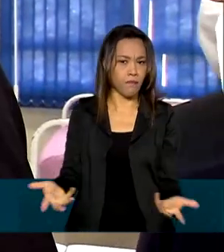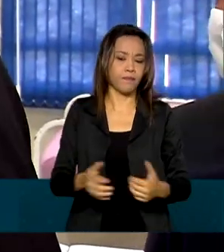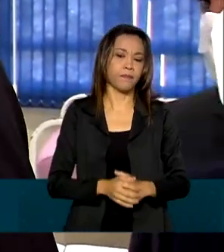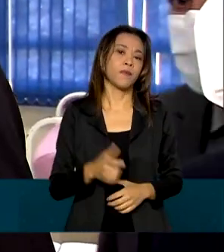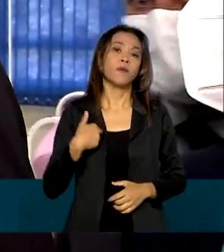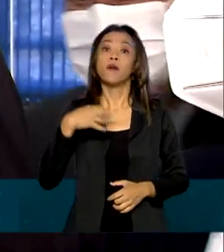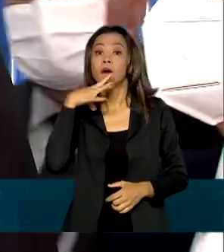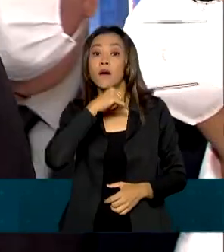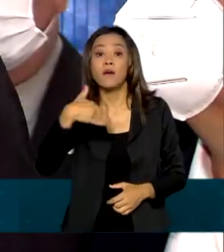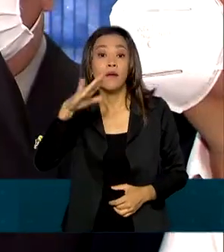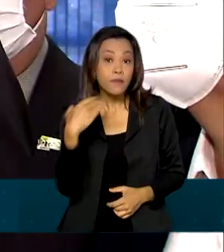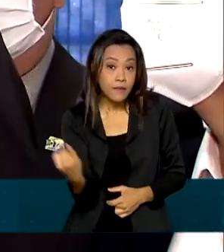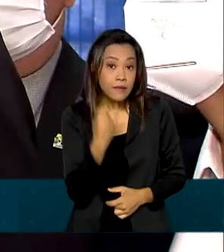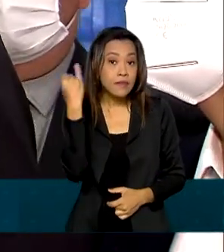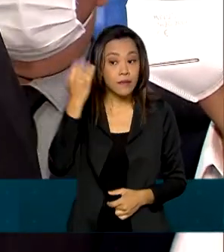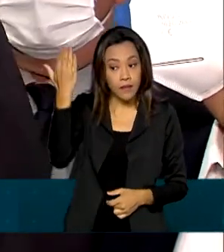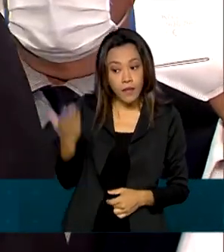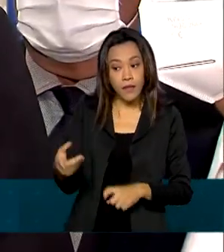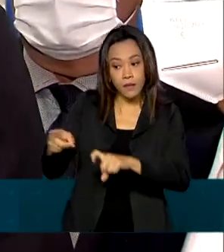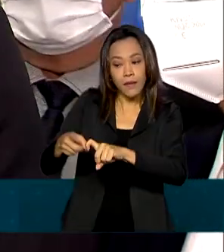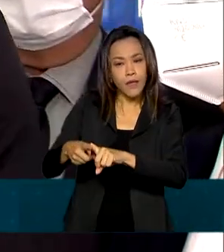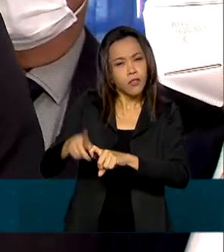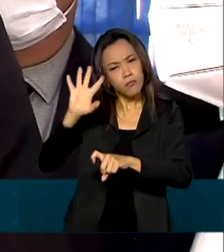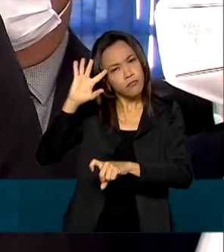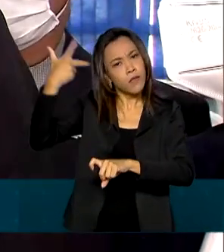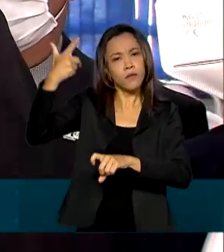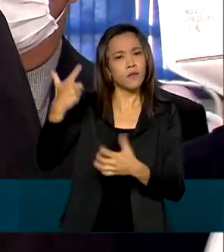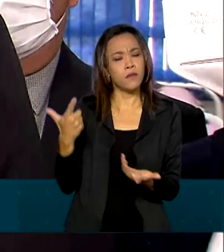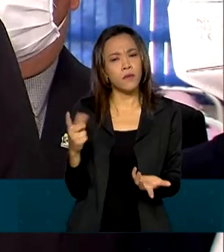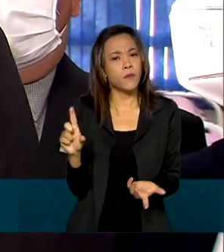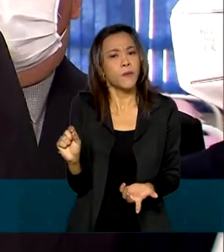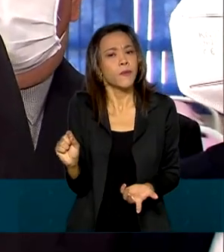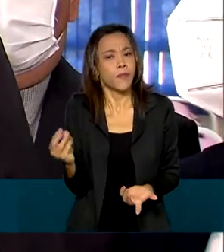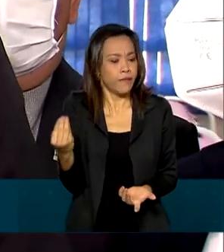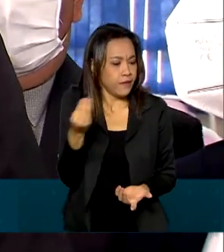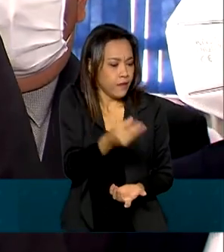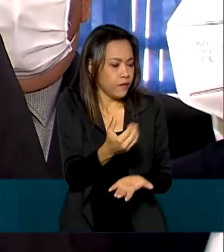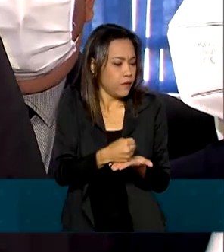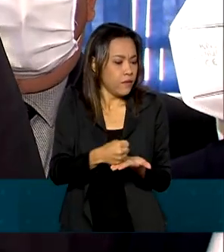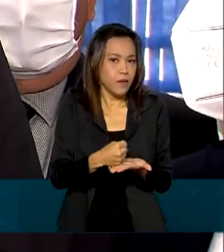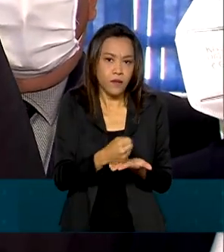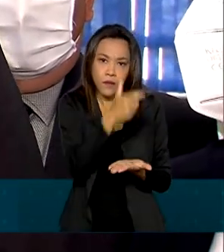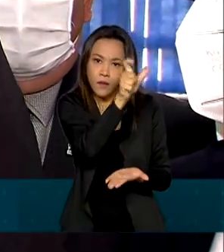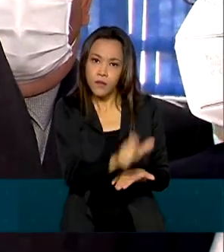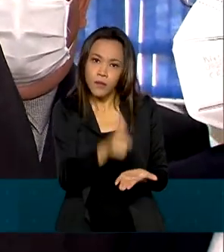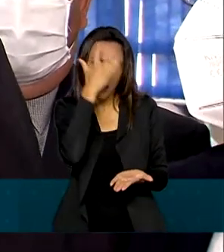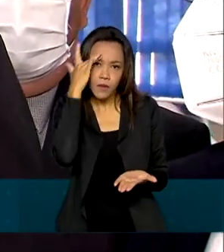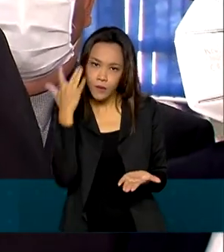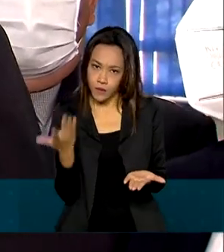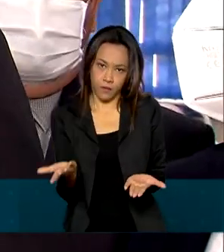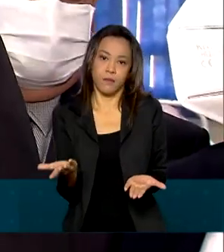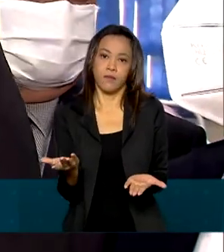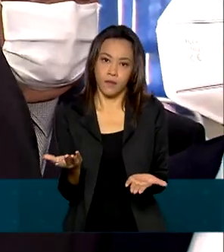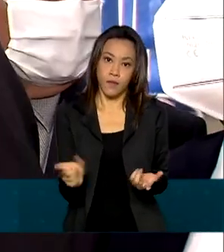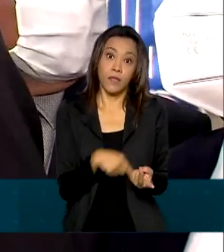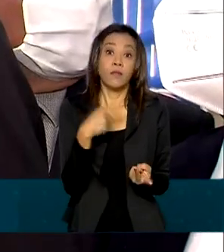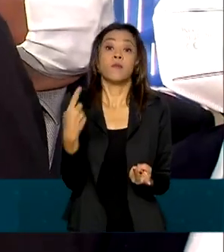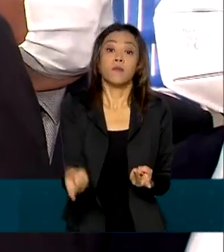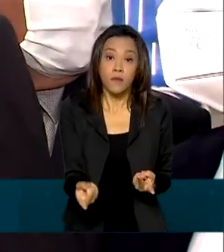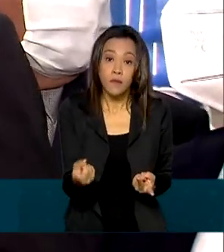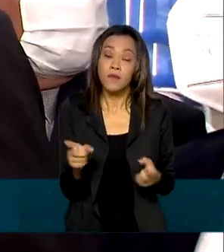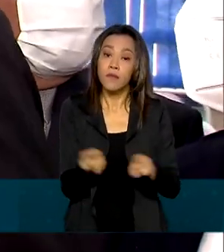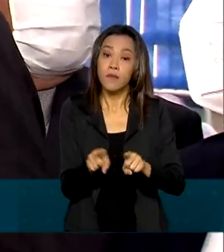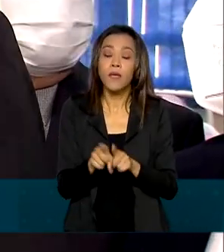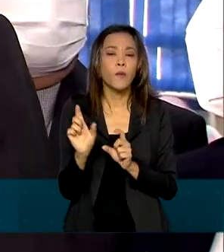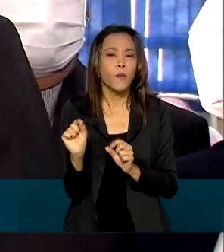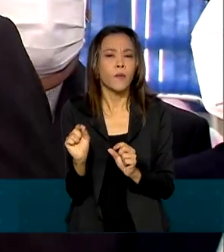mais importante de tudo é a liberdade para o médico decidir o que vai receitar para o paciente. Primeiro, esse aí. E depois, obviamente,